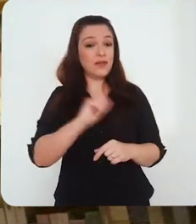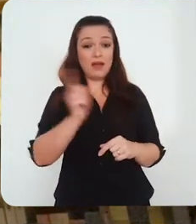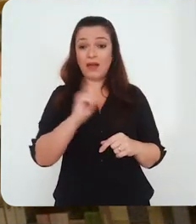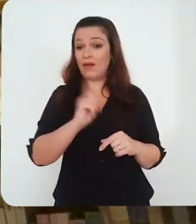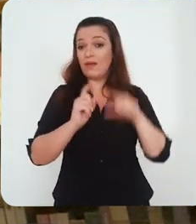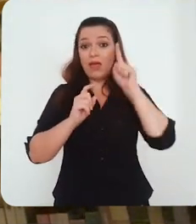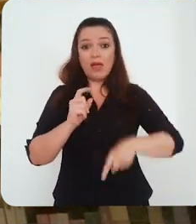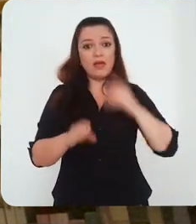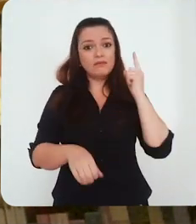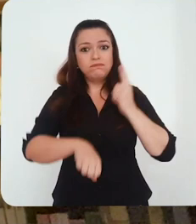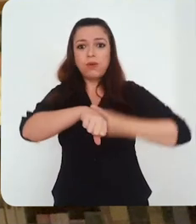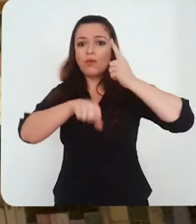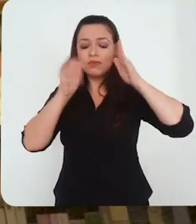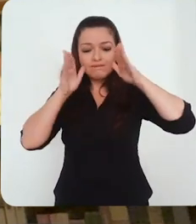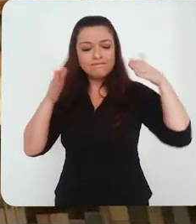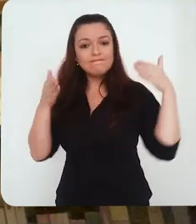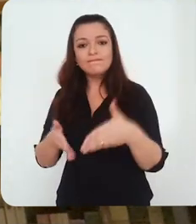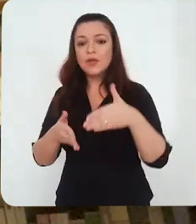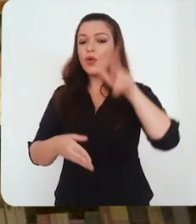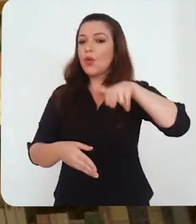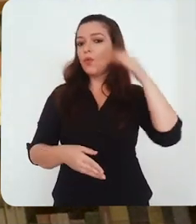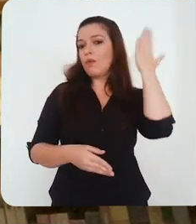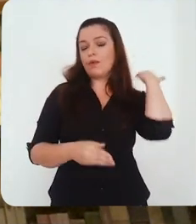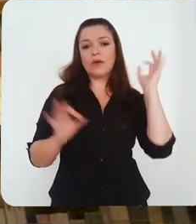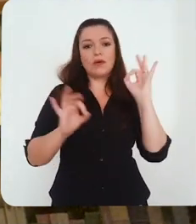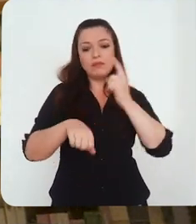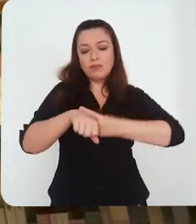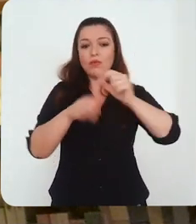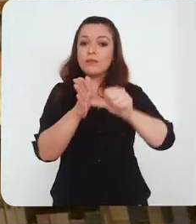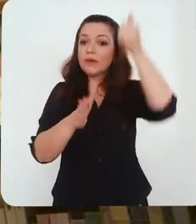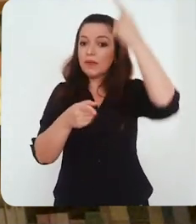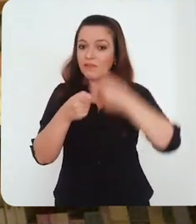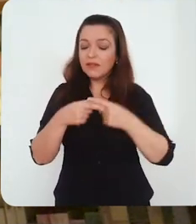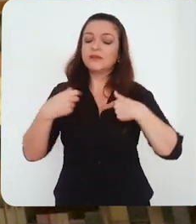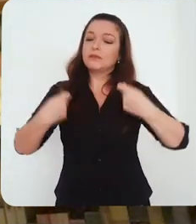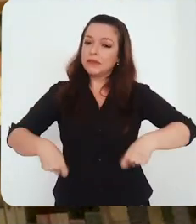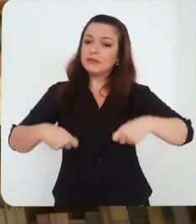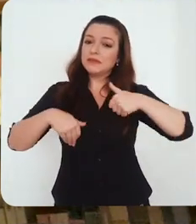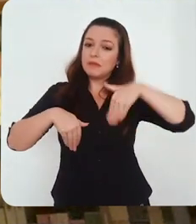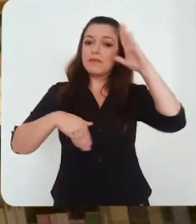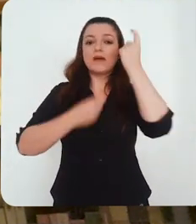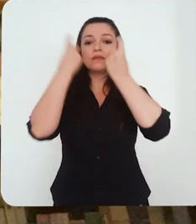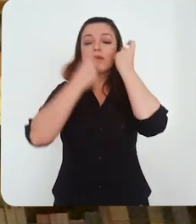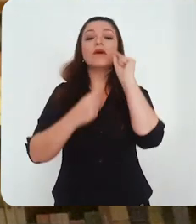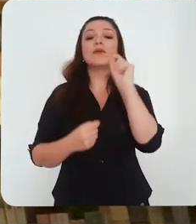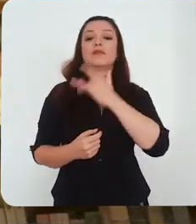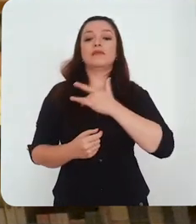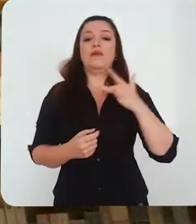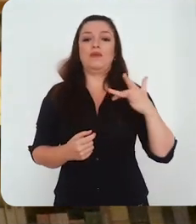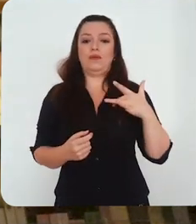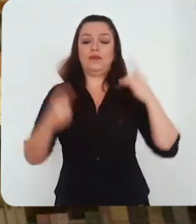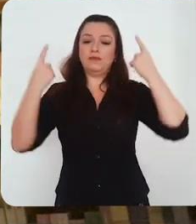estamos em férias. É uma situação bastante excepcional e uma situação excepcional que tem que estar atenta também à saúde mental de cada um